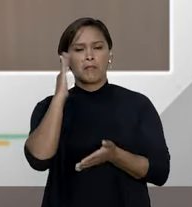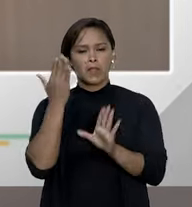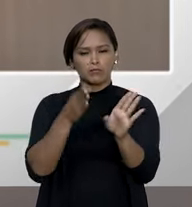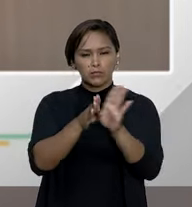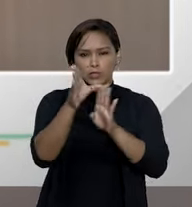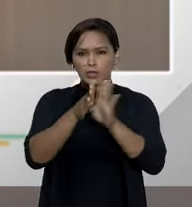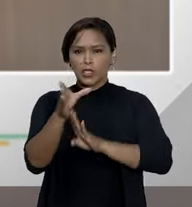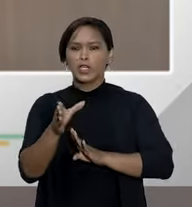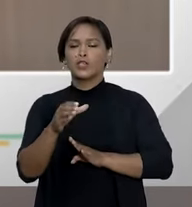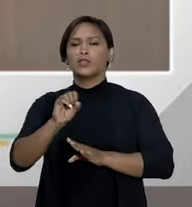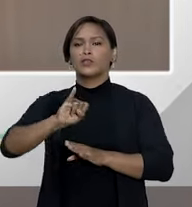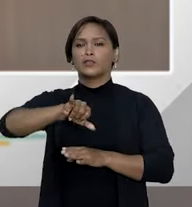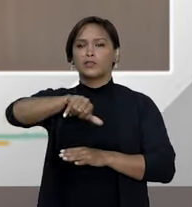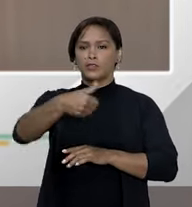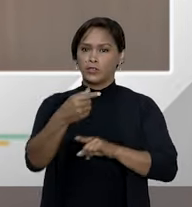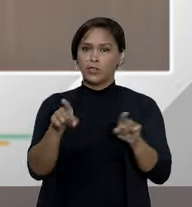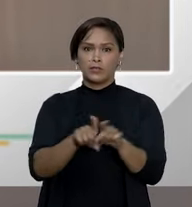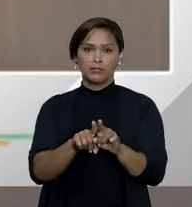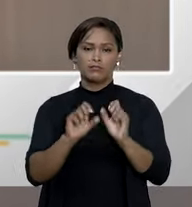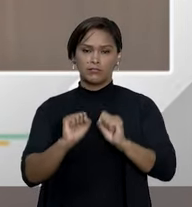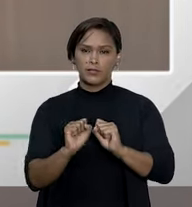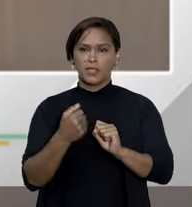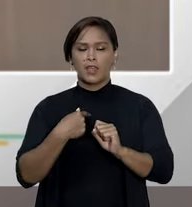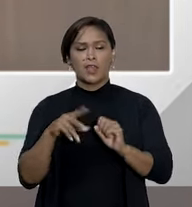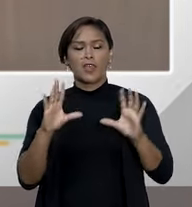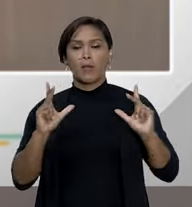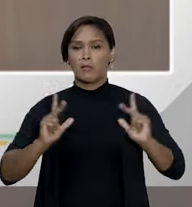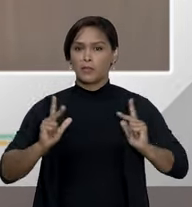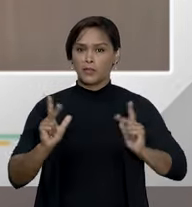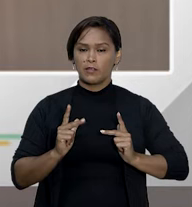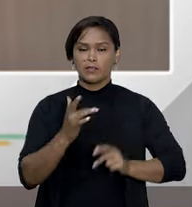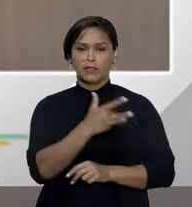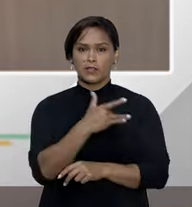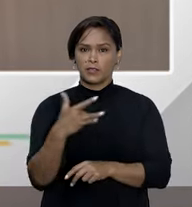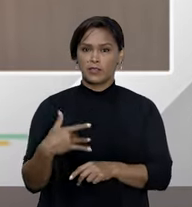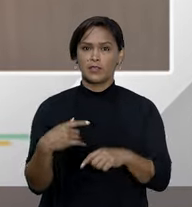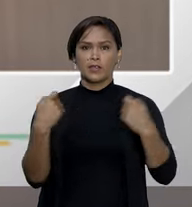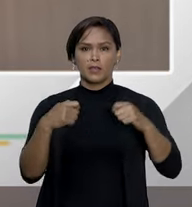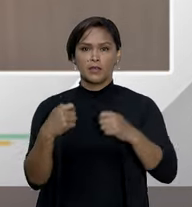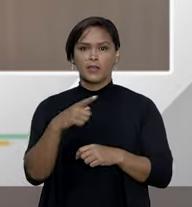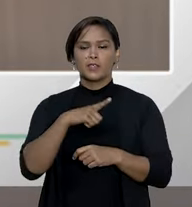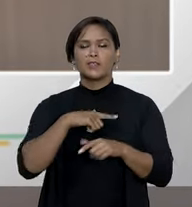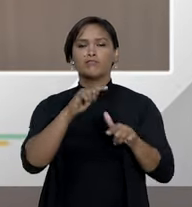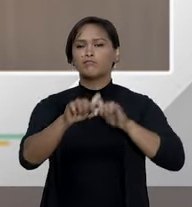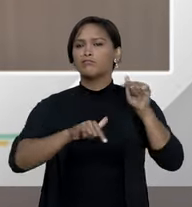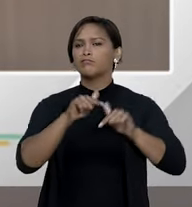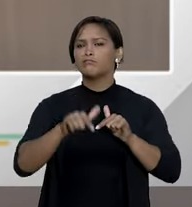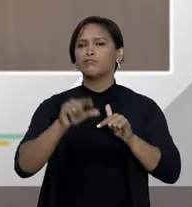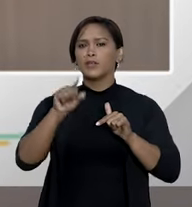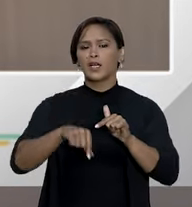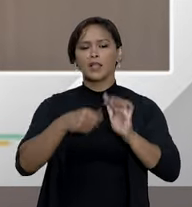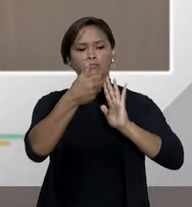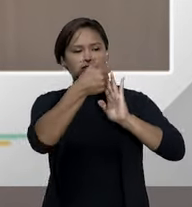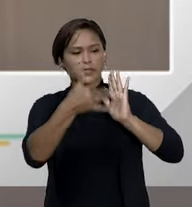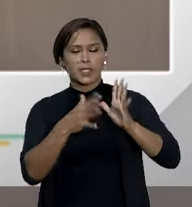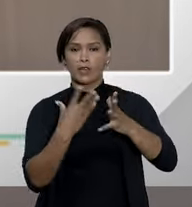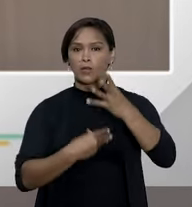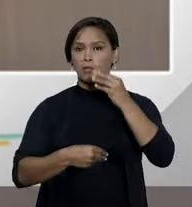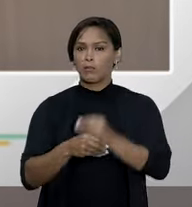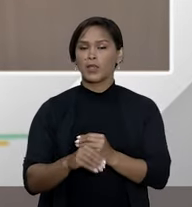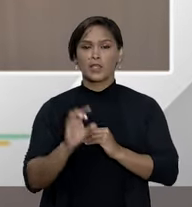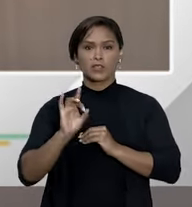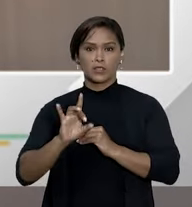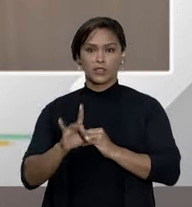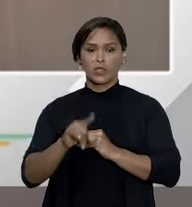orientação do Superior Tribunal de Justiça, que o setor privado da saúde deve atuar apenas em caráter complementar.